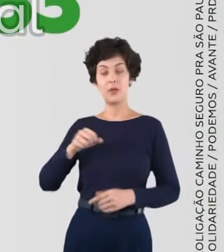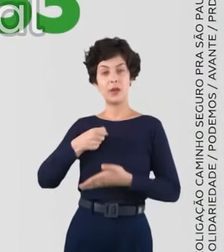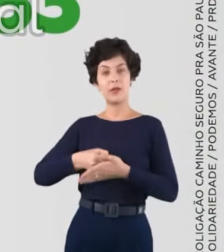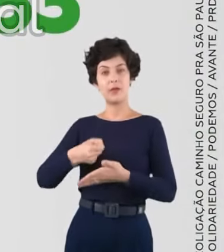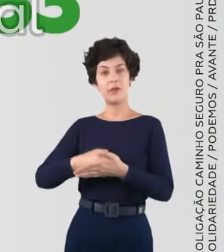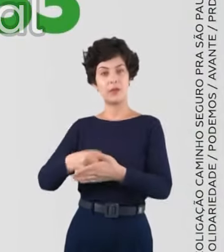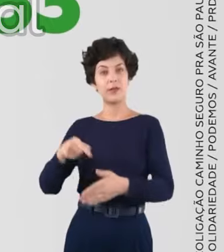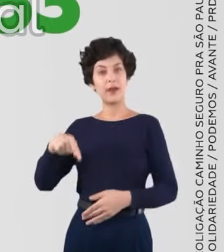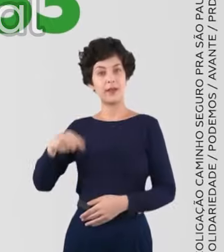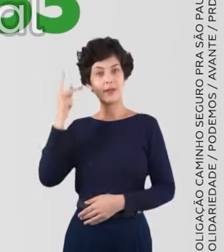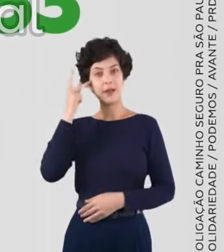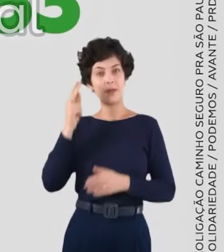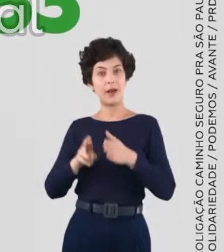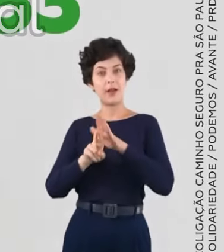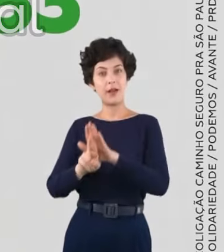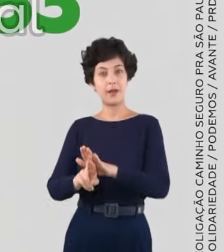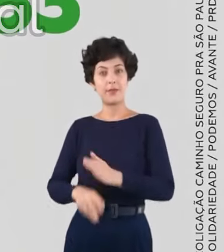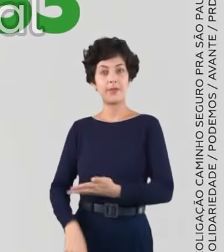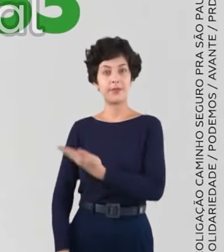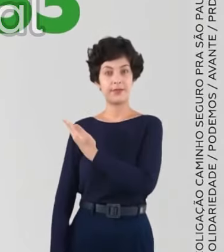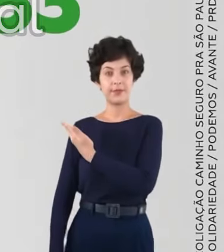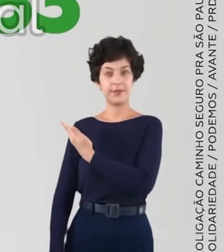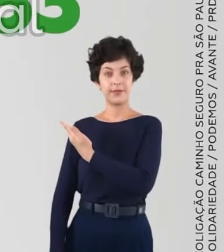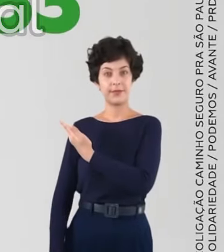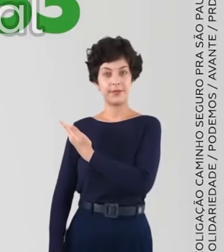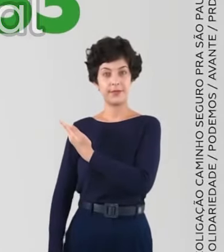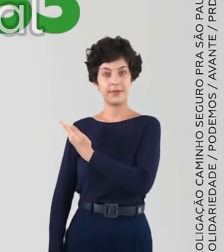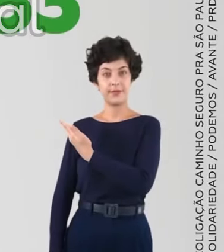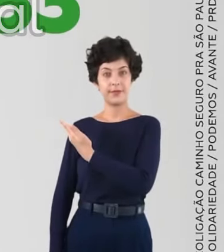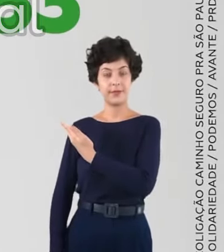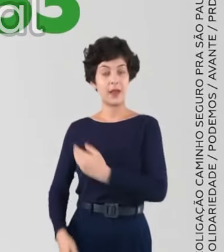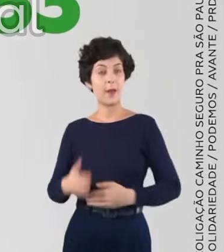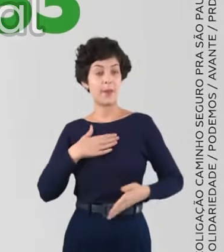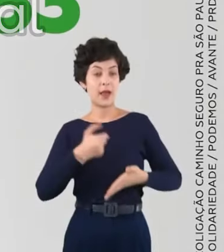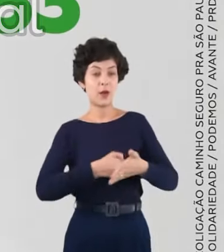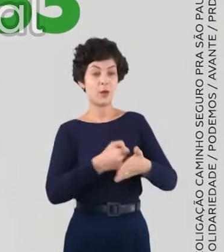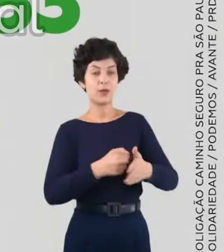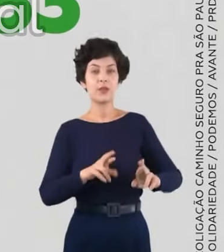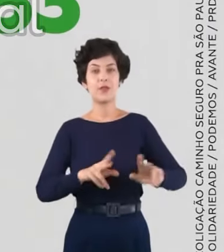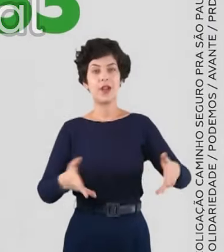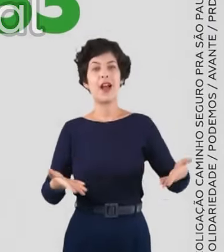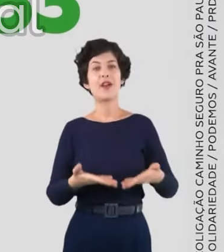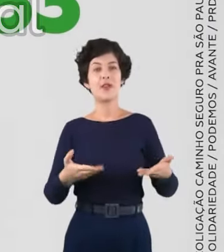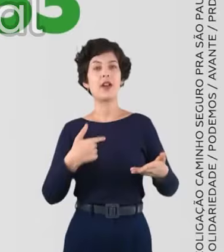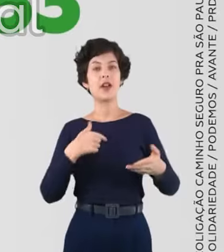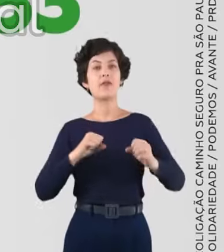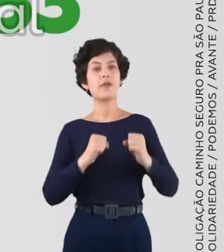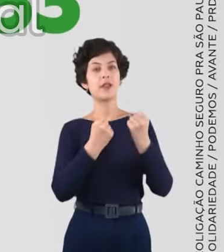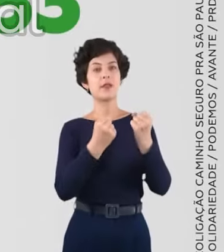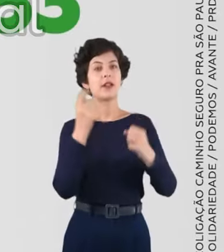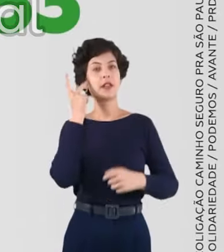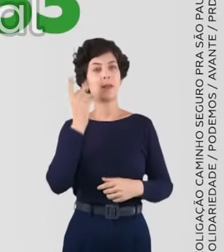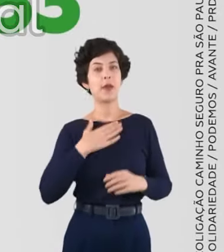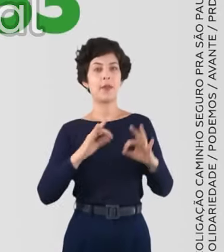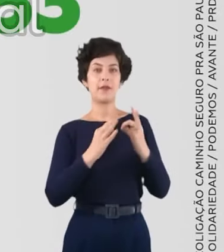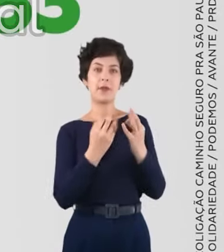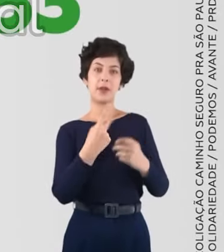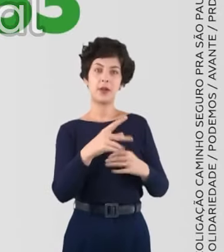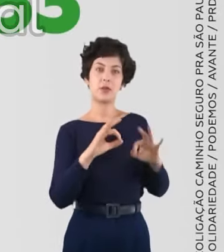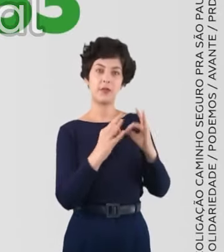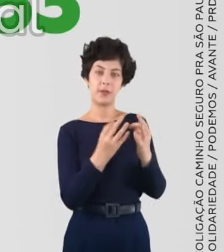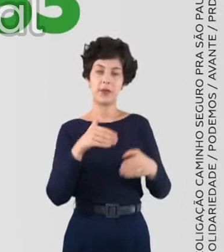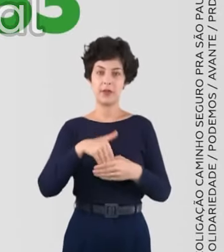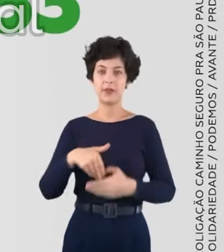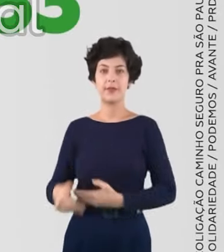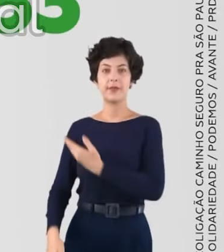o meu lutador aqui para te representar em São Paulo. Filipe Sertanejo, 22-333. A minha luta agora é outra. Eu vou defender São Paulo, defender a minha família e a